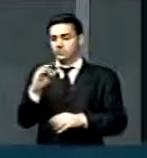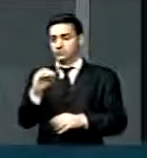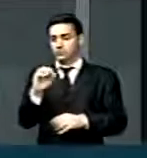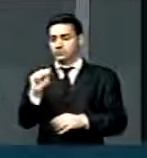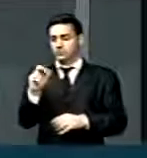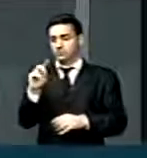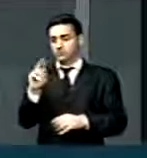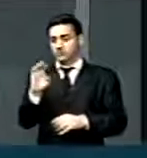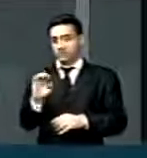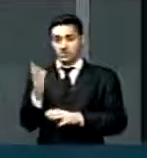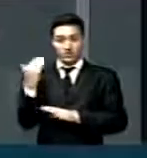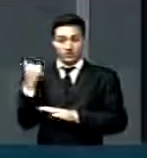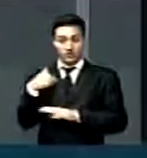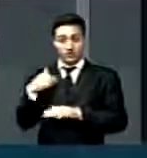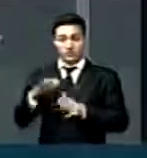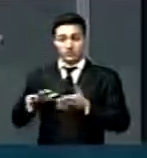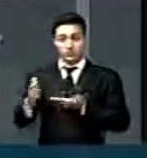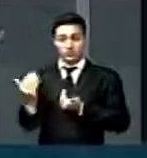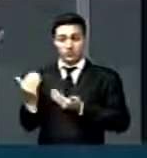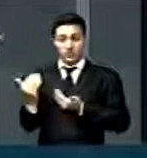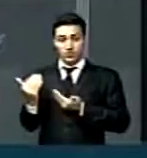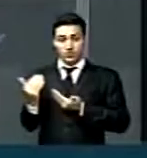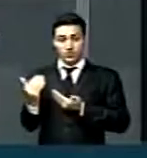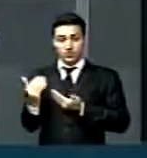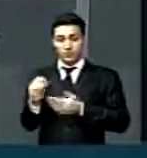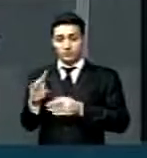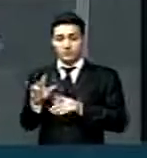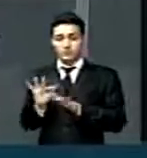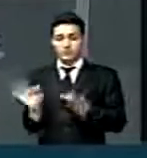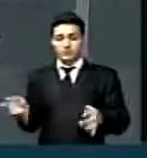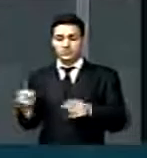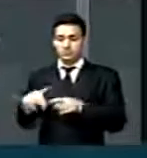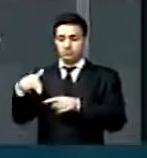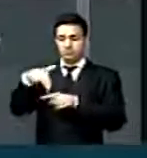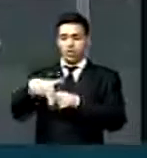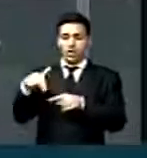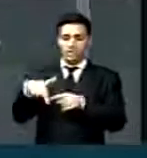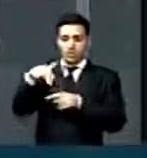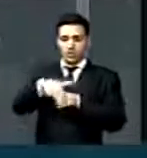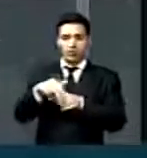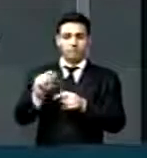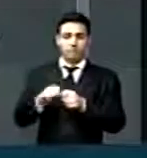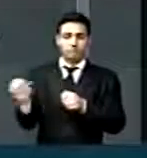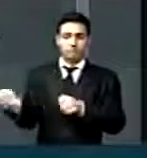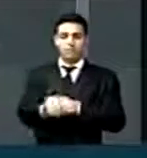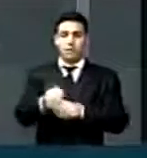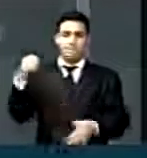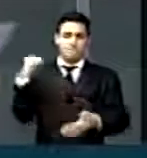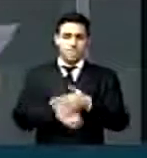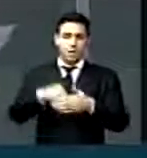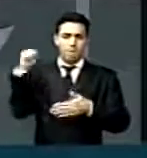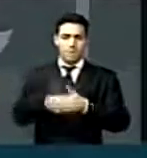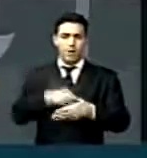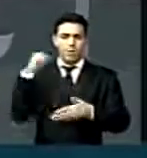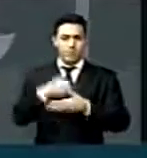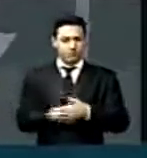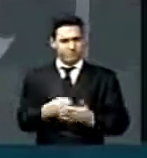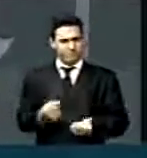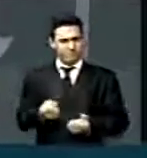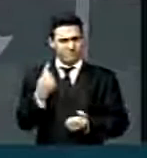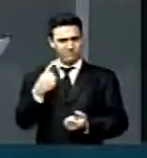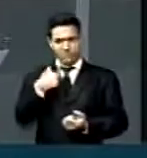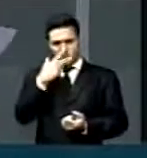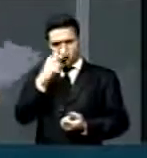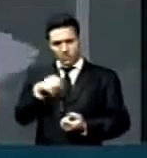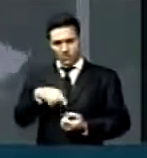Jovens que apenas pulavam a catraca foram barbaramente espancados numa lógica de militarização da